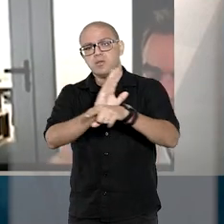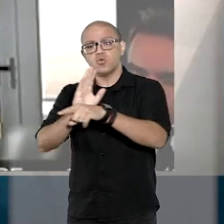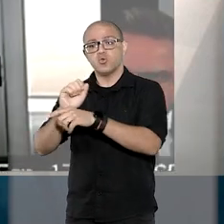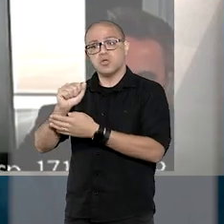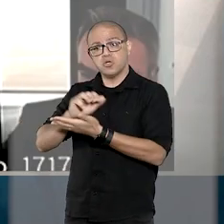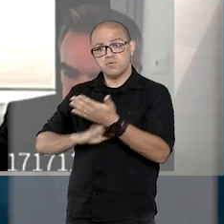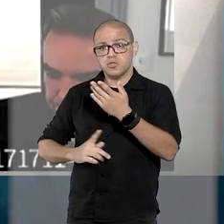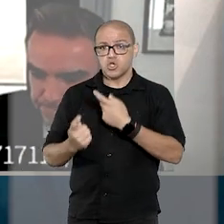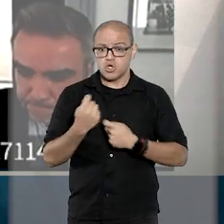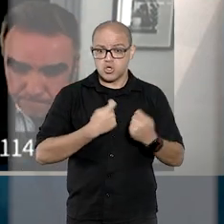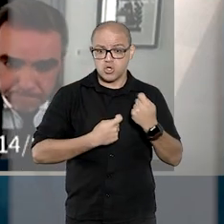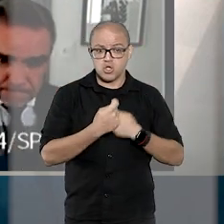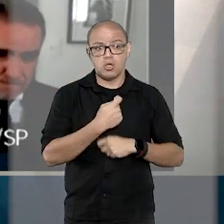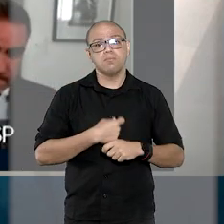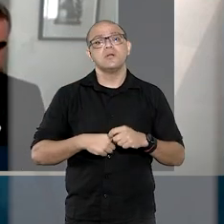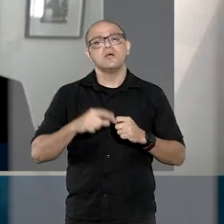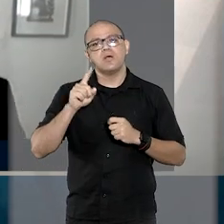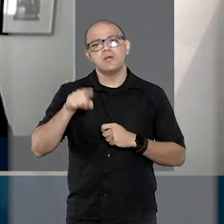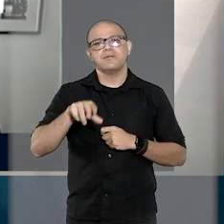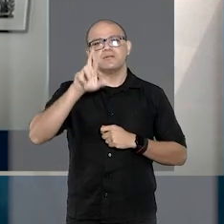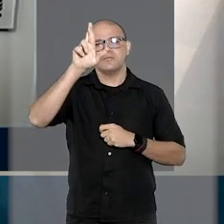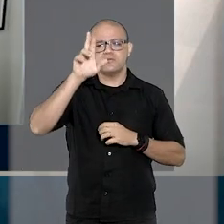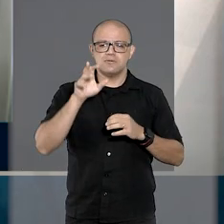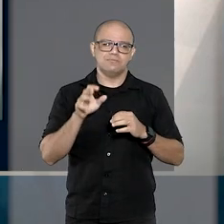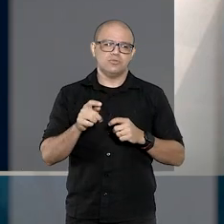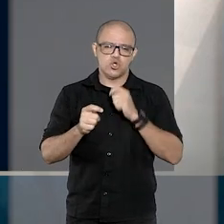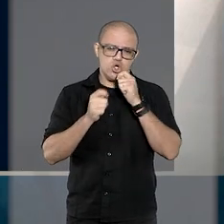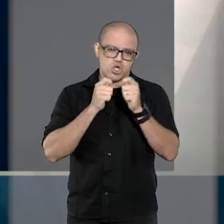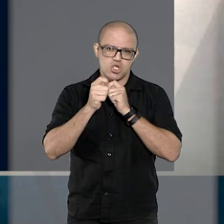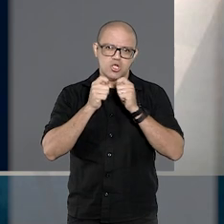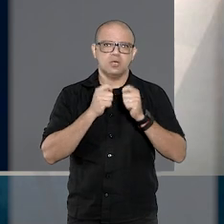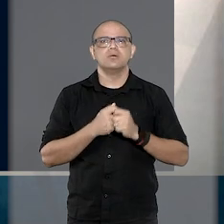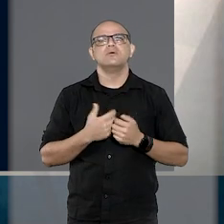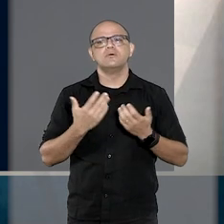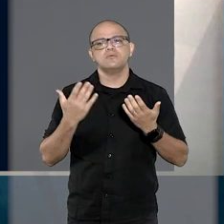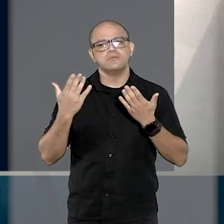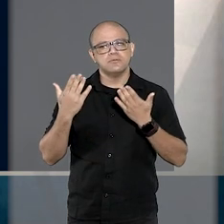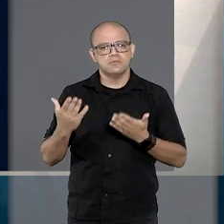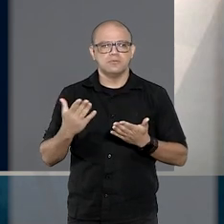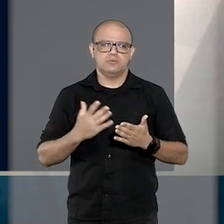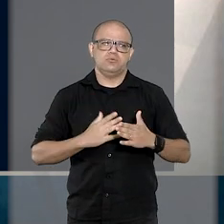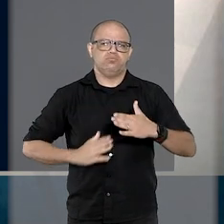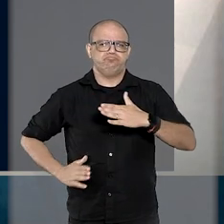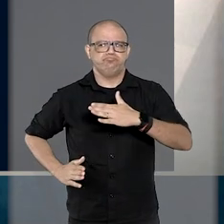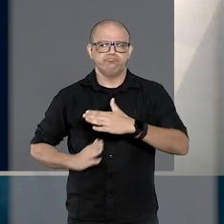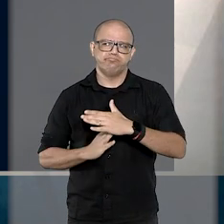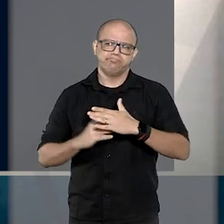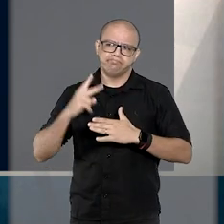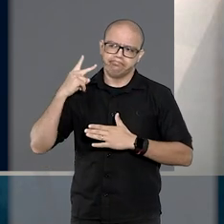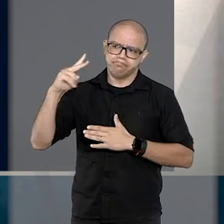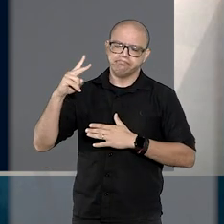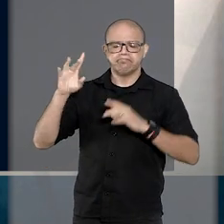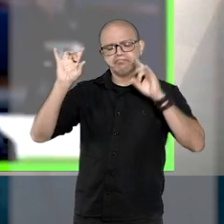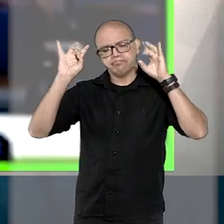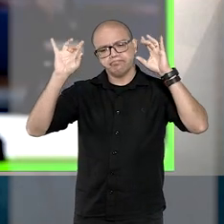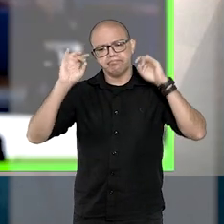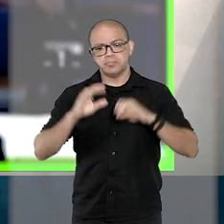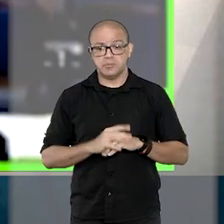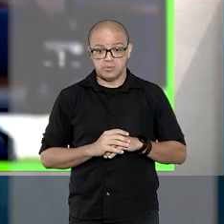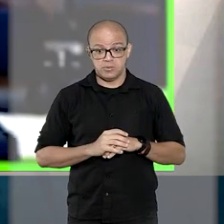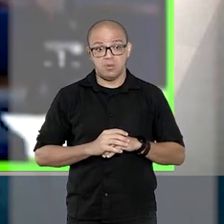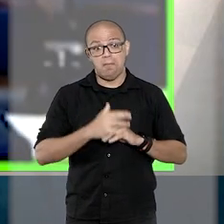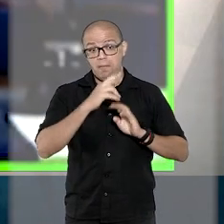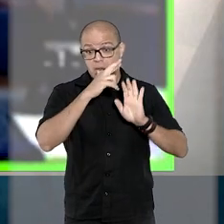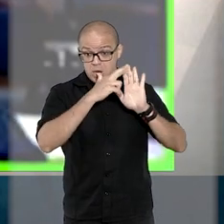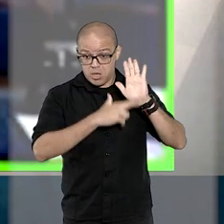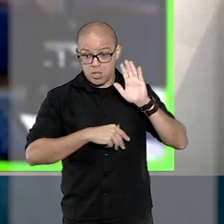atividade econômica por meio da cobertura jornalística e, desta forma, negaram o provimento ao recurso especial. Para o